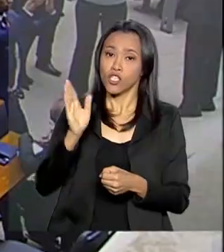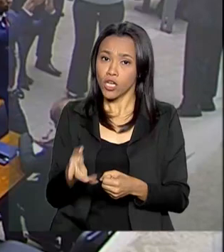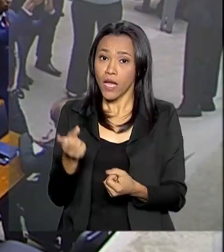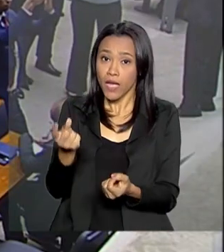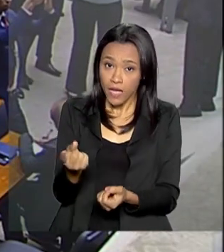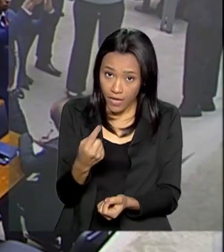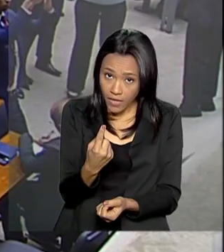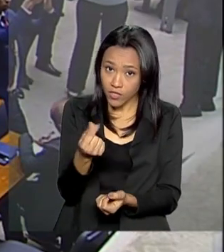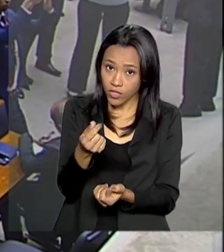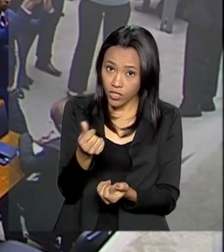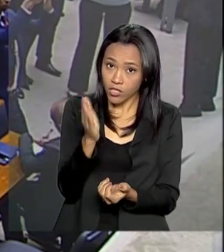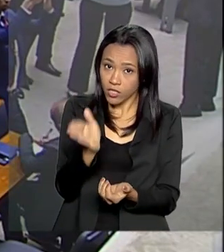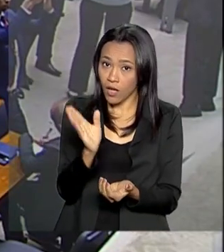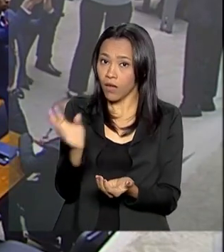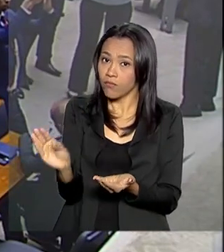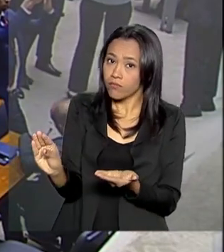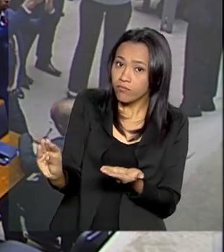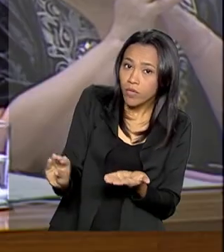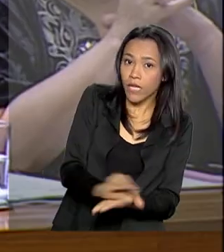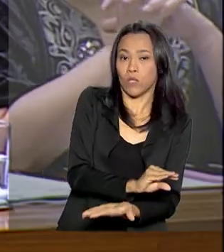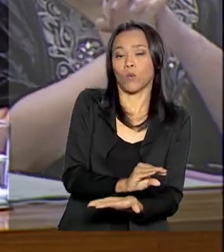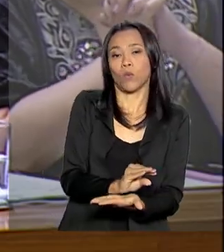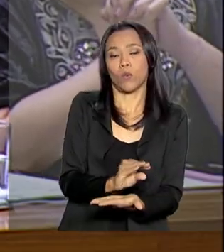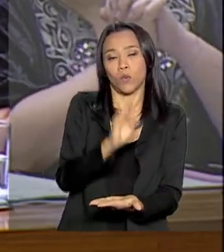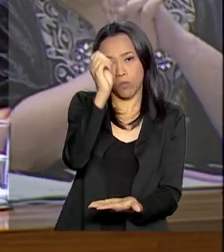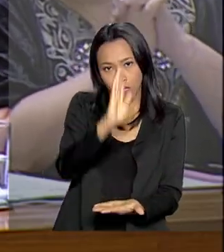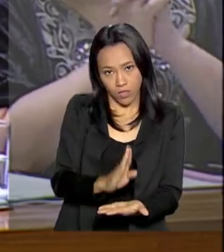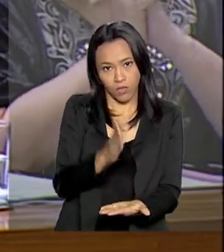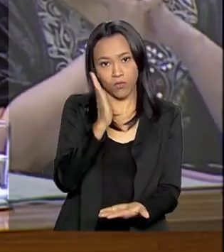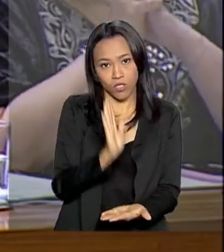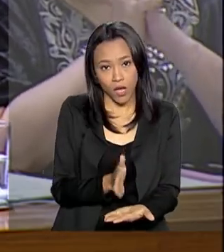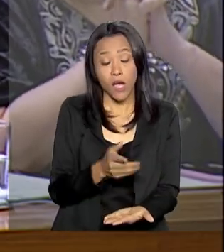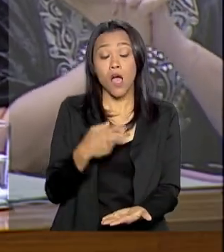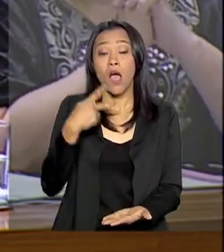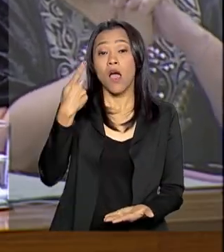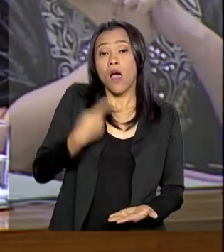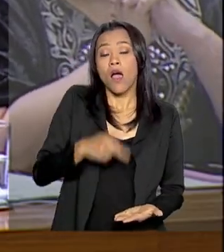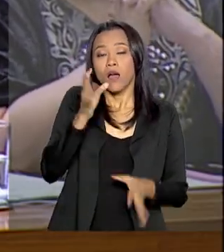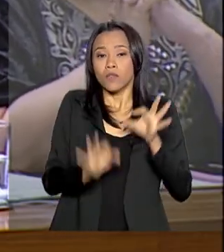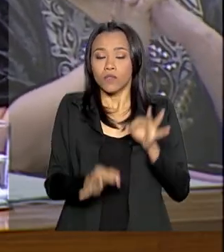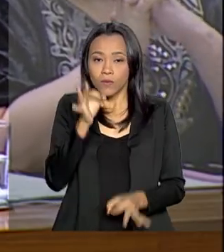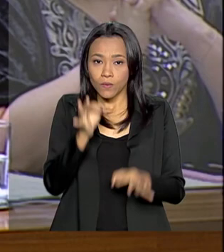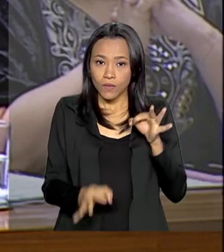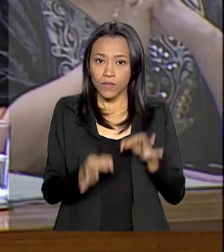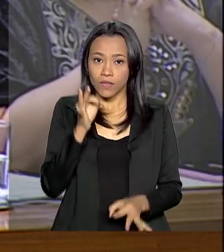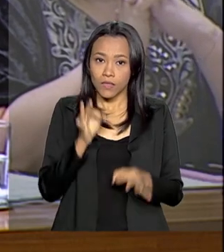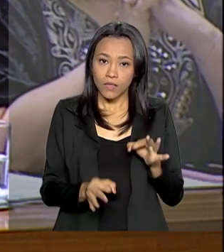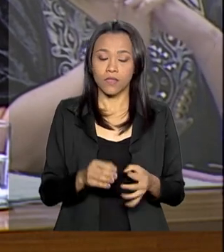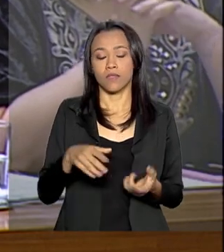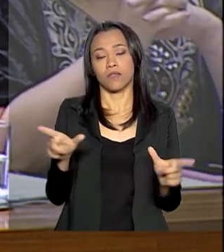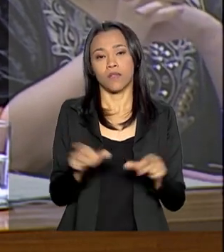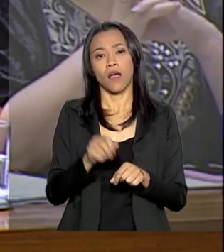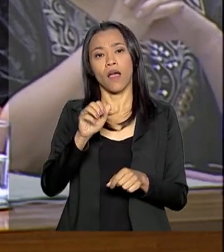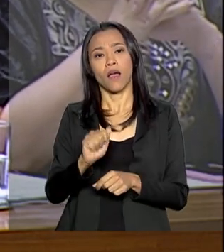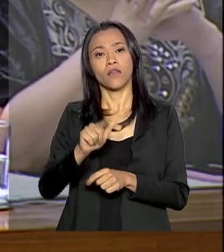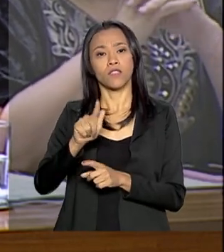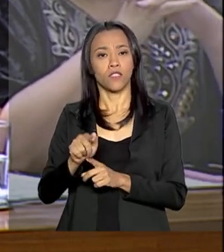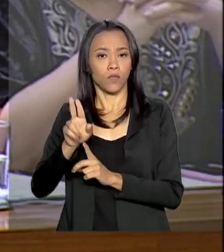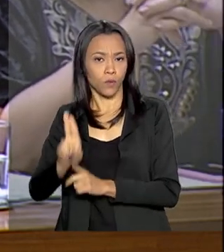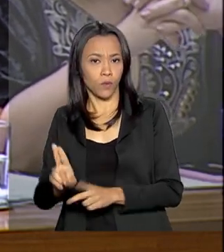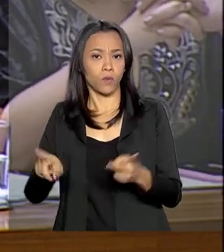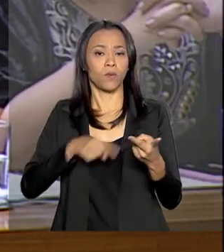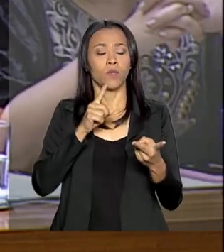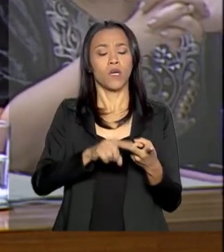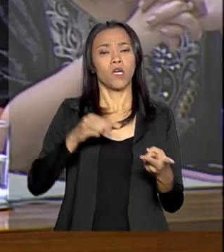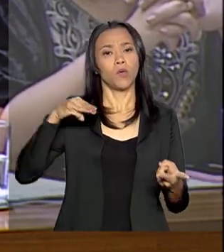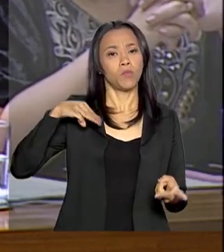já está internalizado aqui no Brasil e a Justiça Brasileira, a AGU, o Ministério Público, eles estão